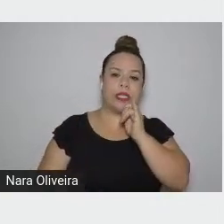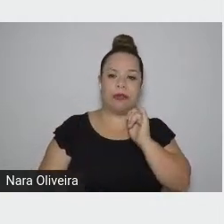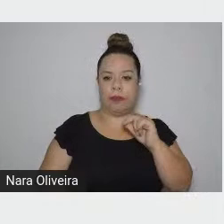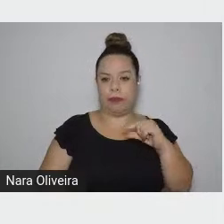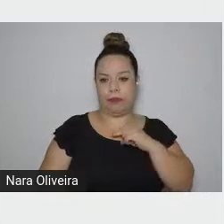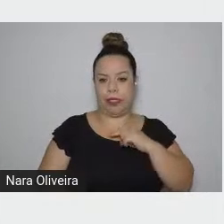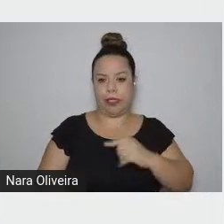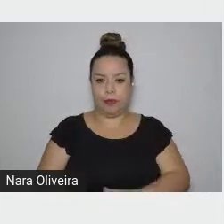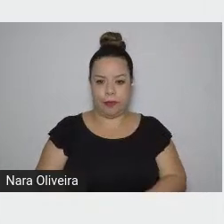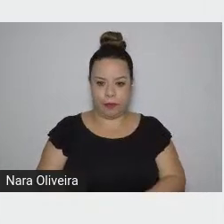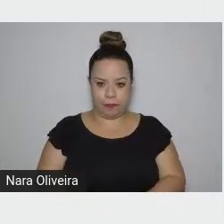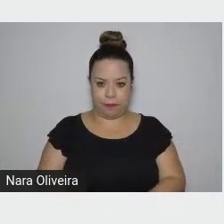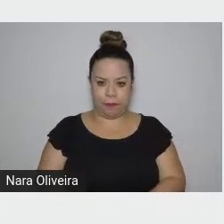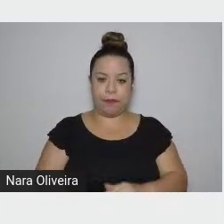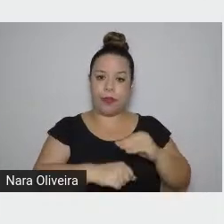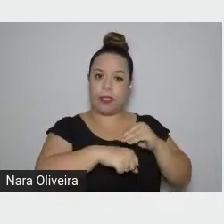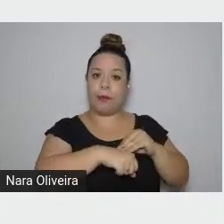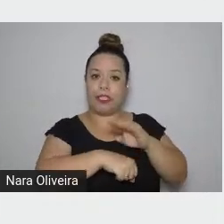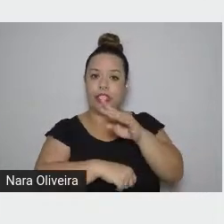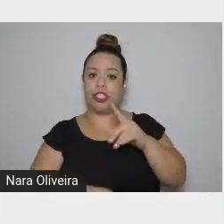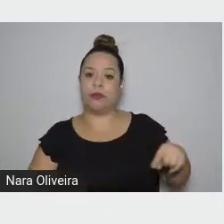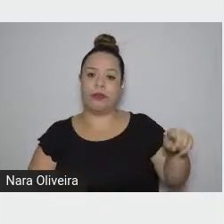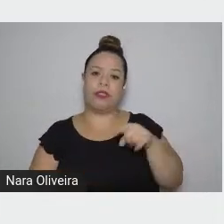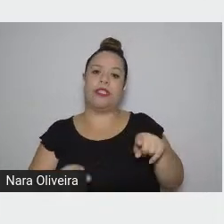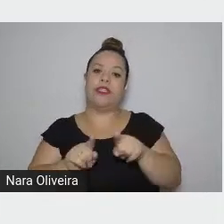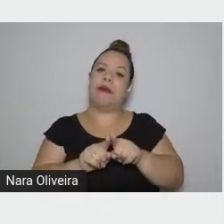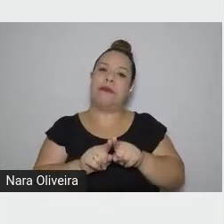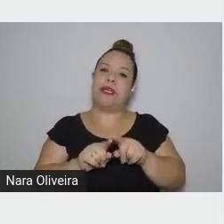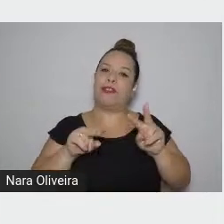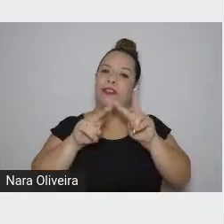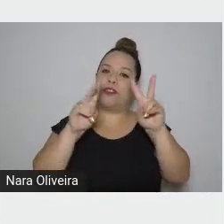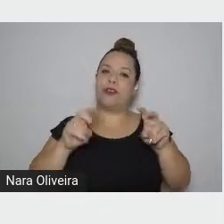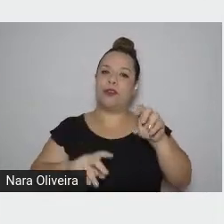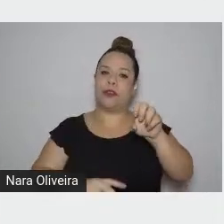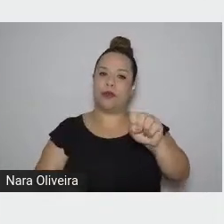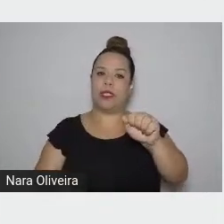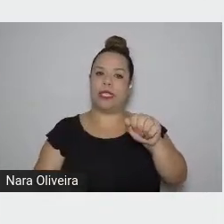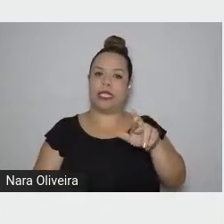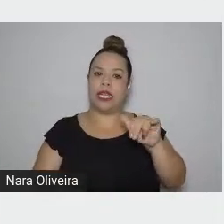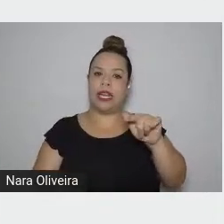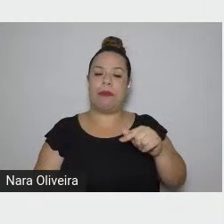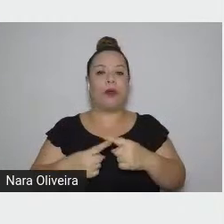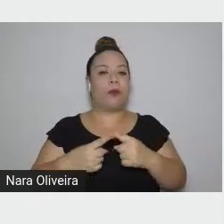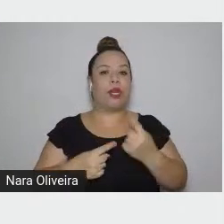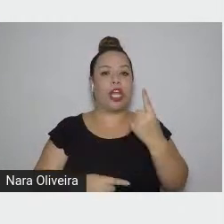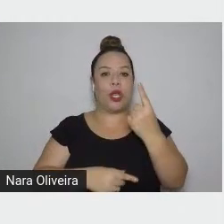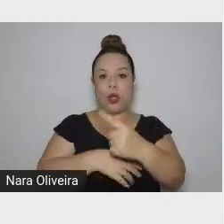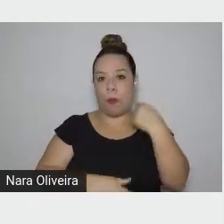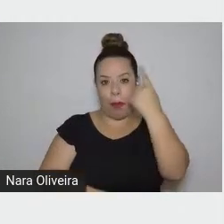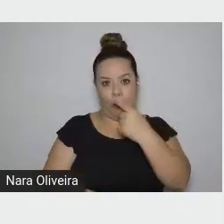umas dicas sobre o Saramago porque não é possível em uma hora falar de tudo.